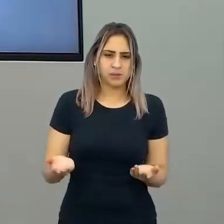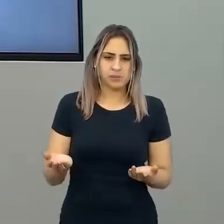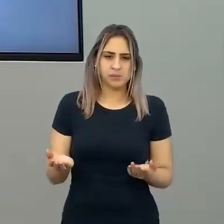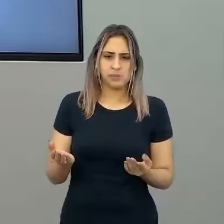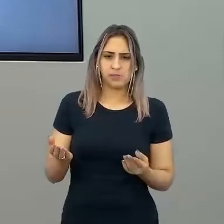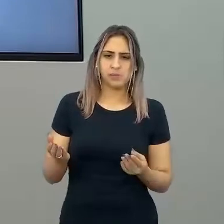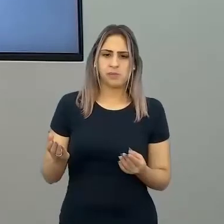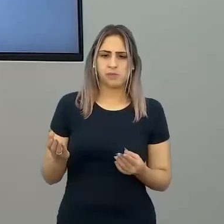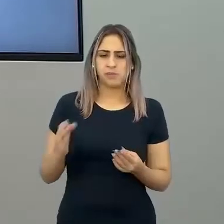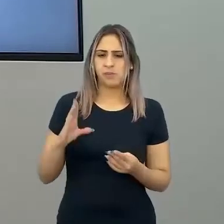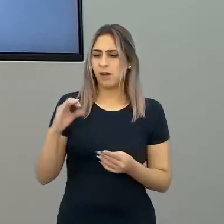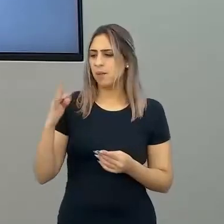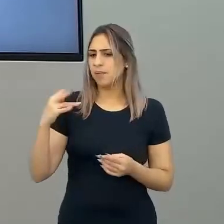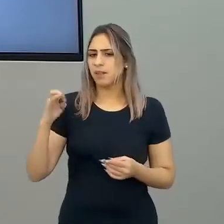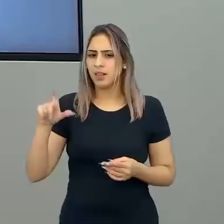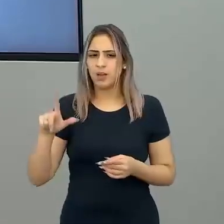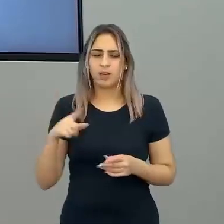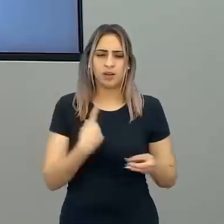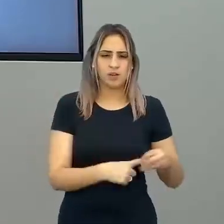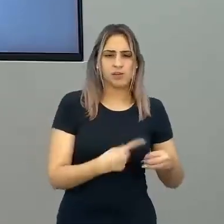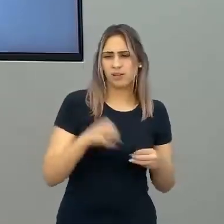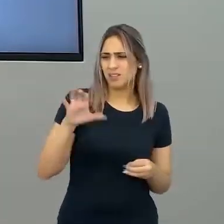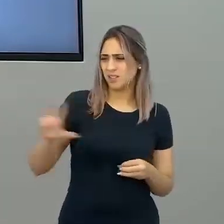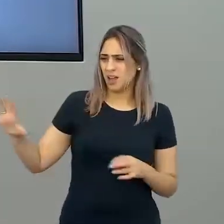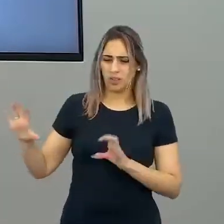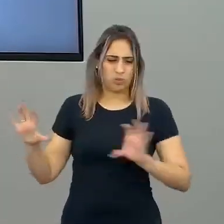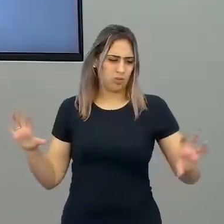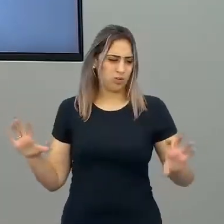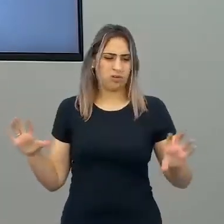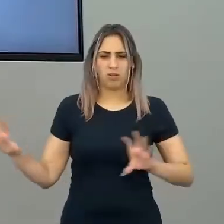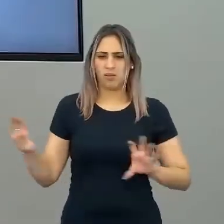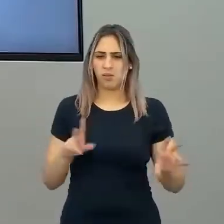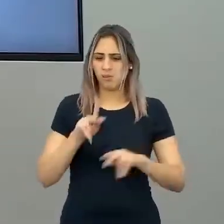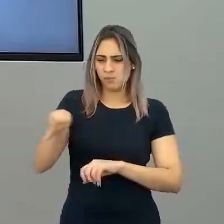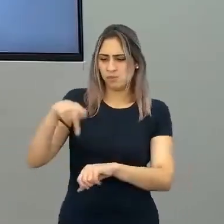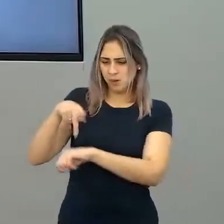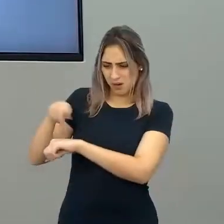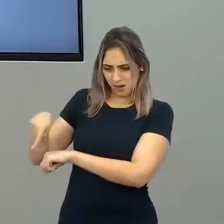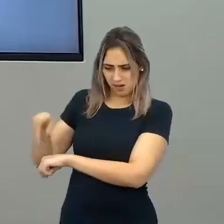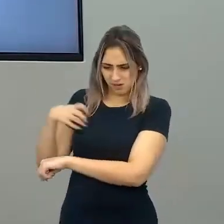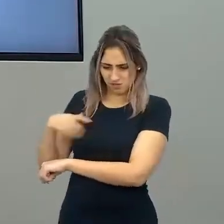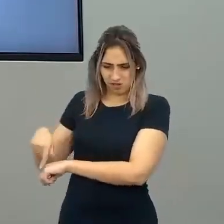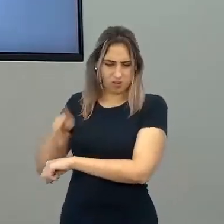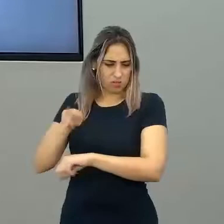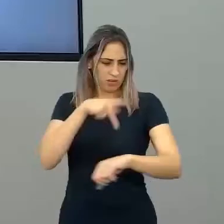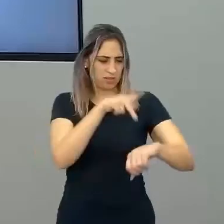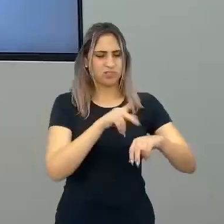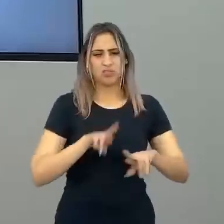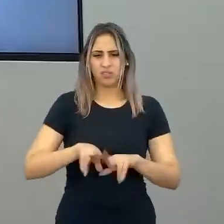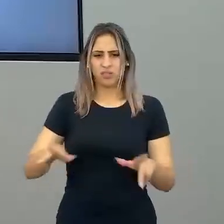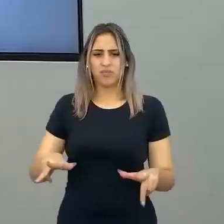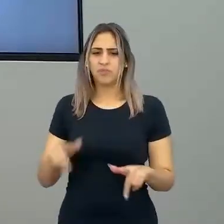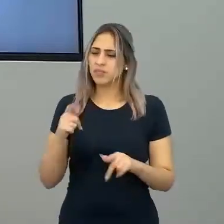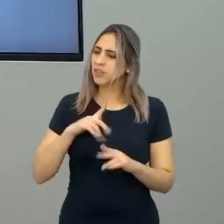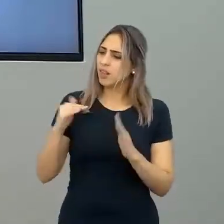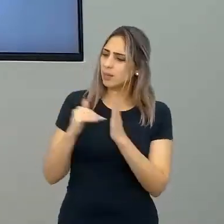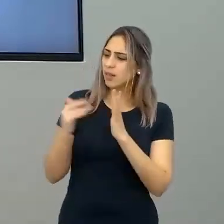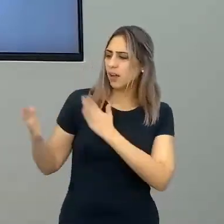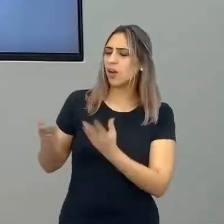interior. Um estado com outro, um país com outro. Então, você precisa delimitar esse onde.